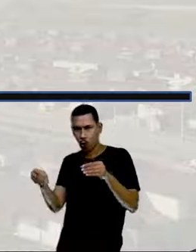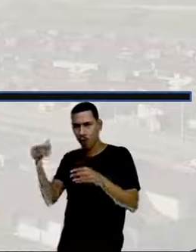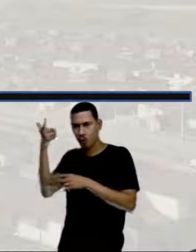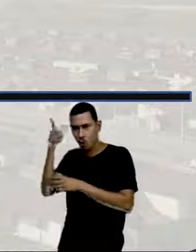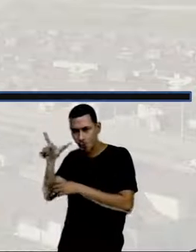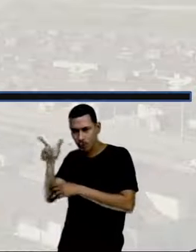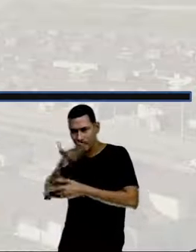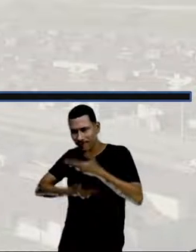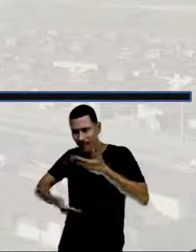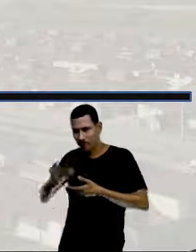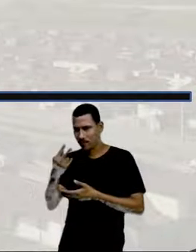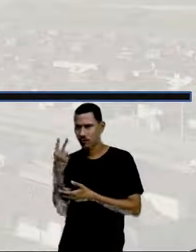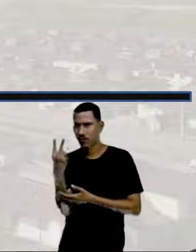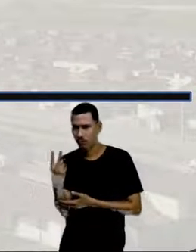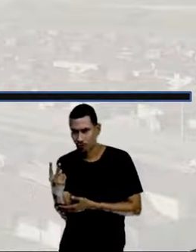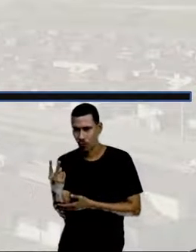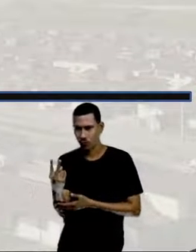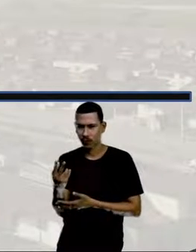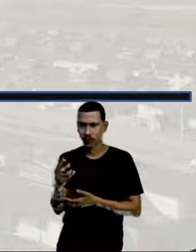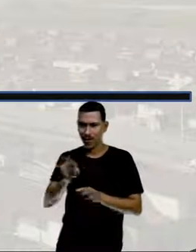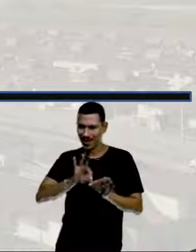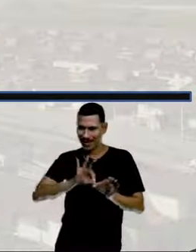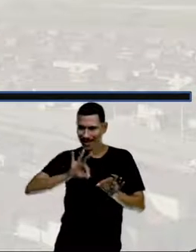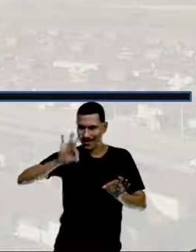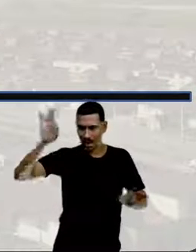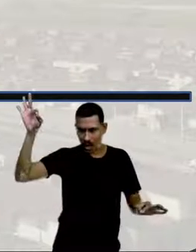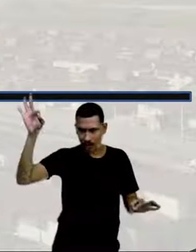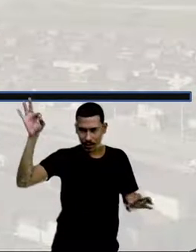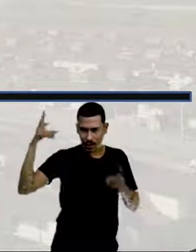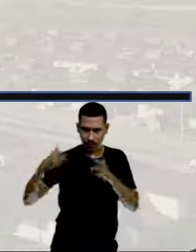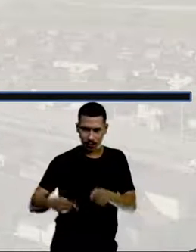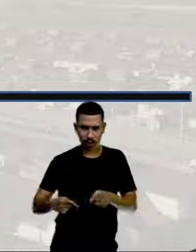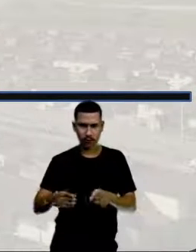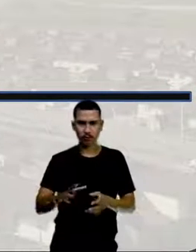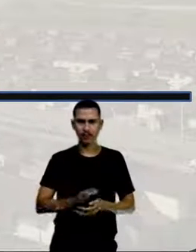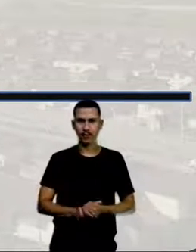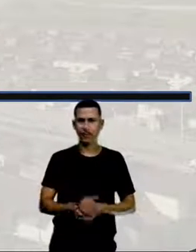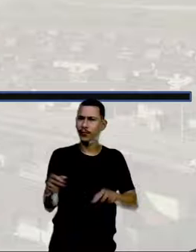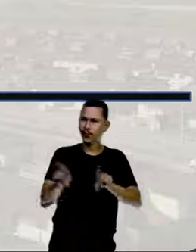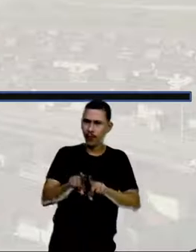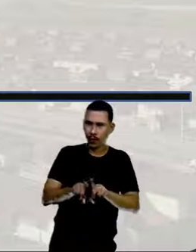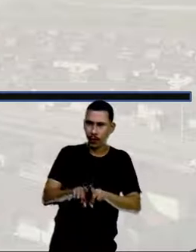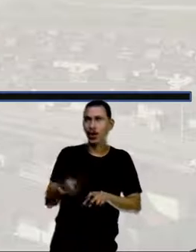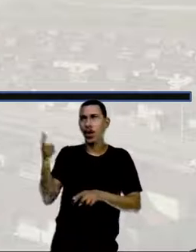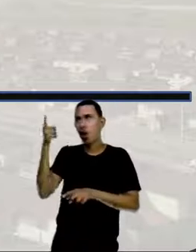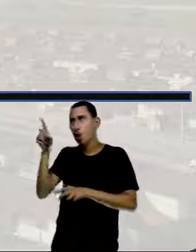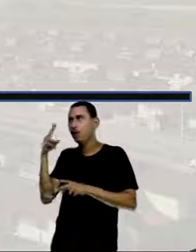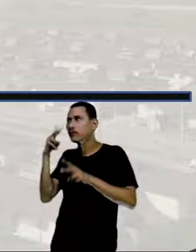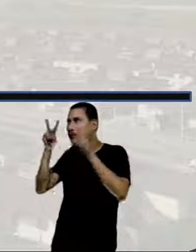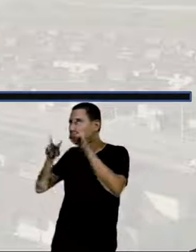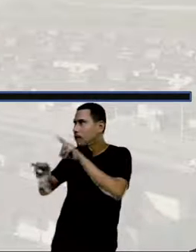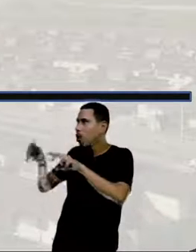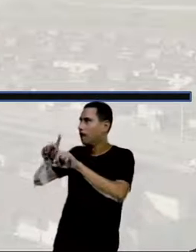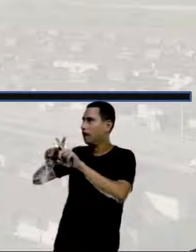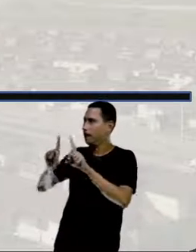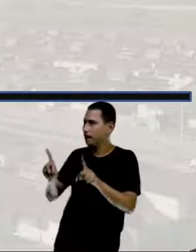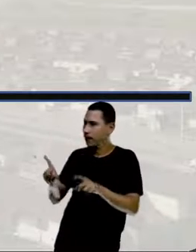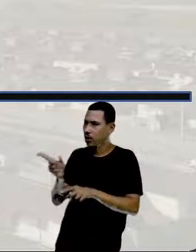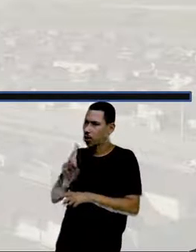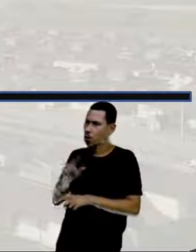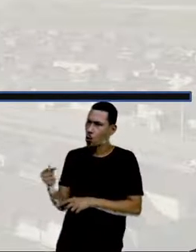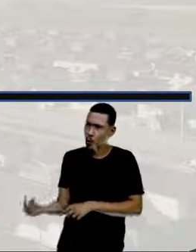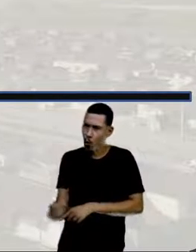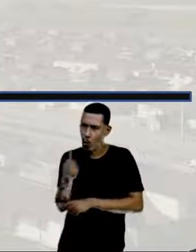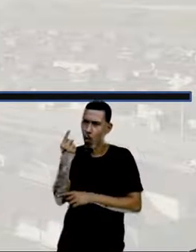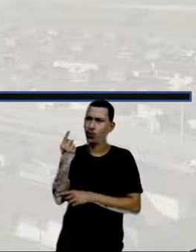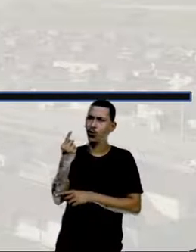dois, das duas retas paralelas. O mesmo vai acontecer lá do outro lado. Mas eles não são os únicos